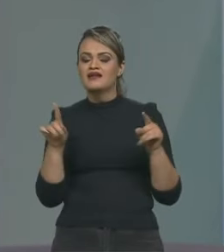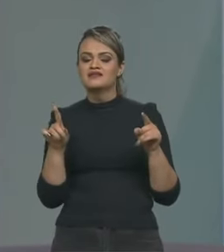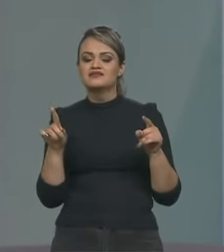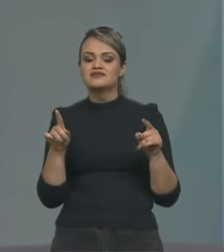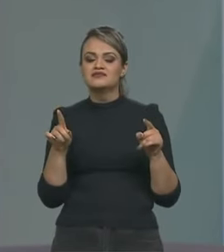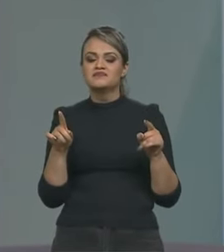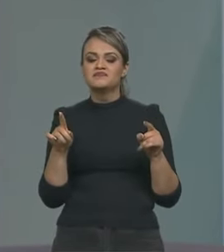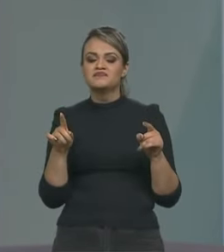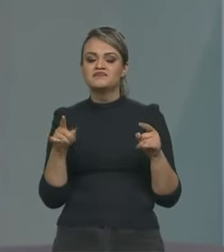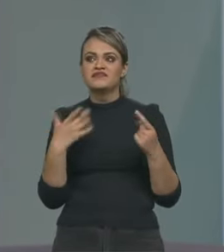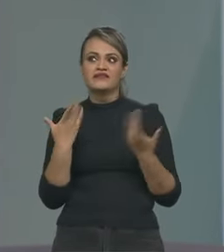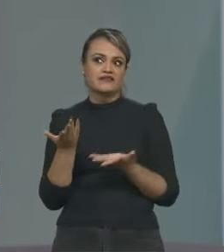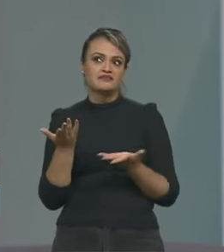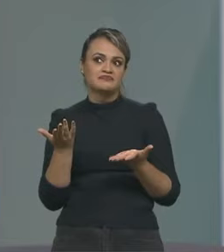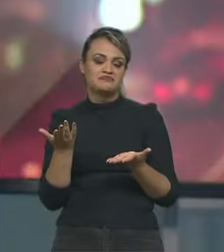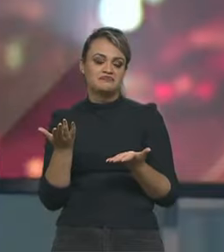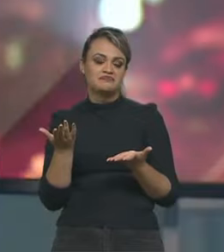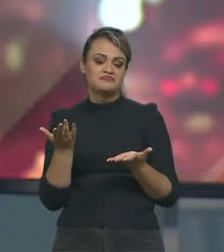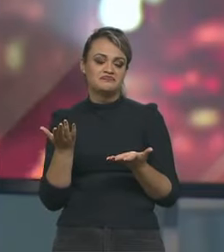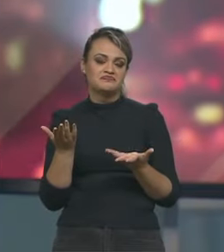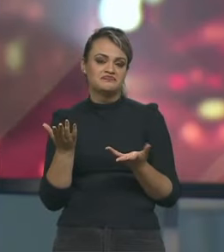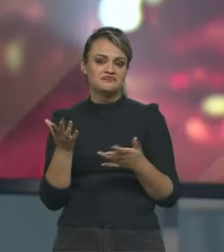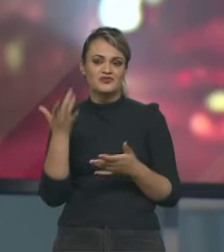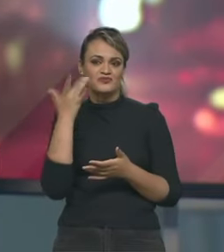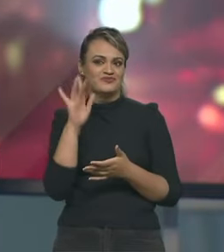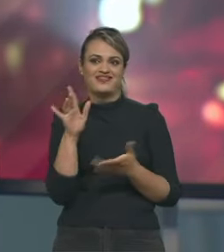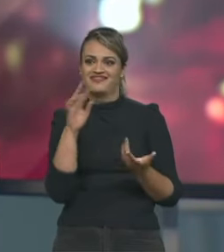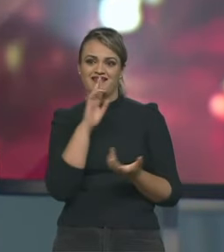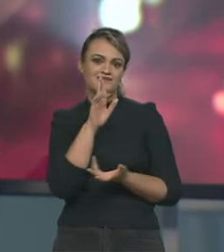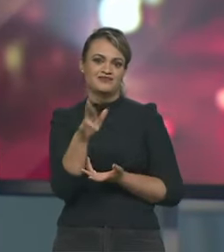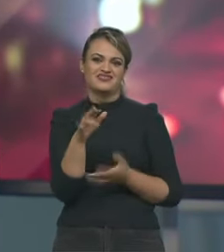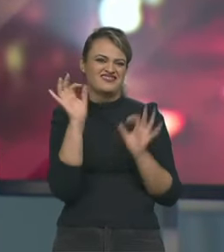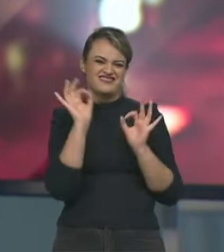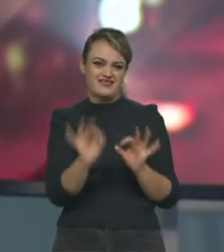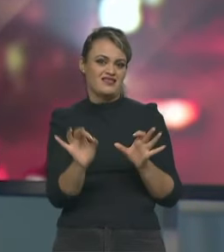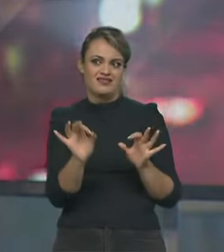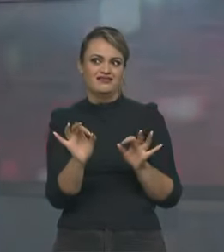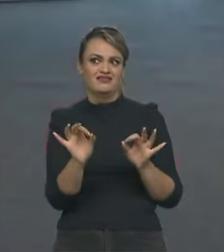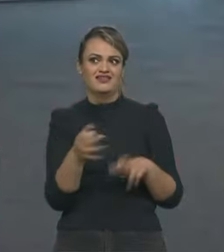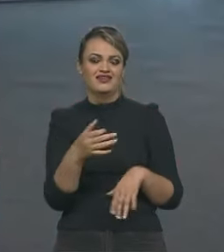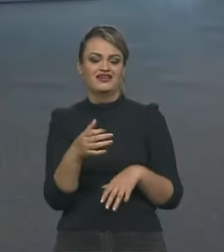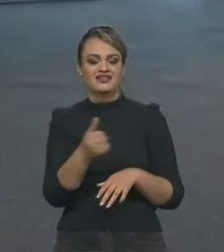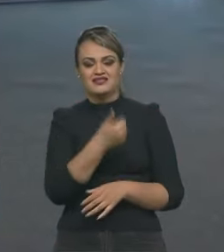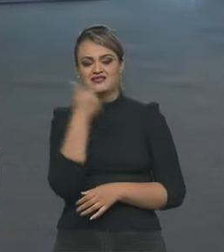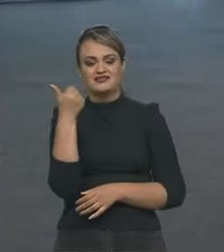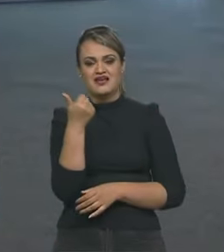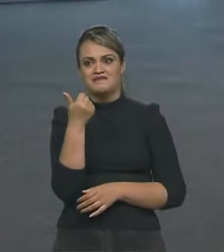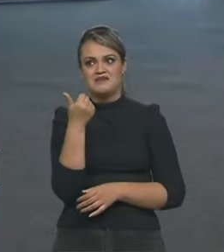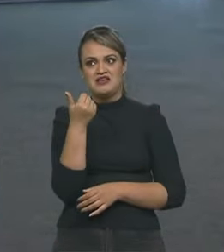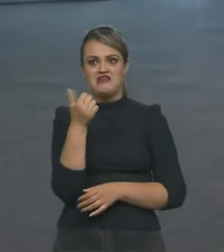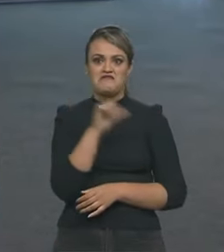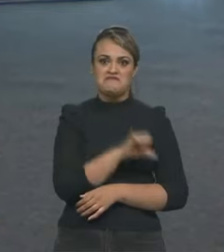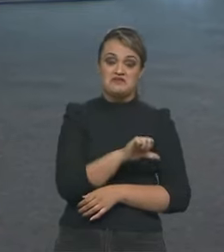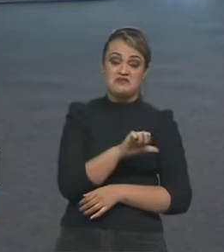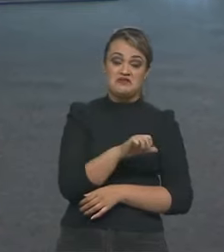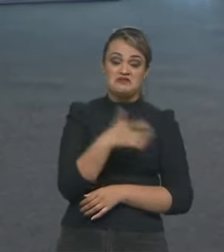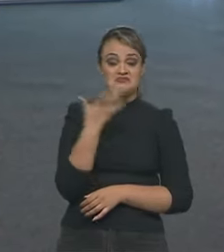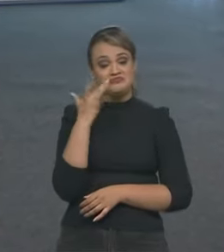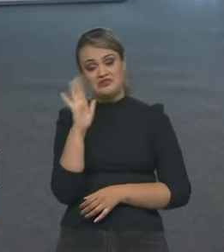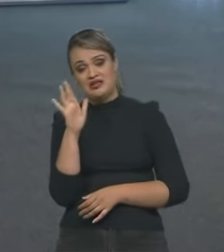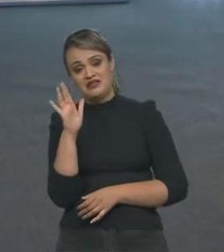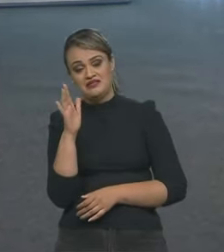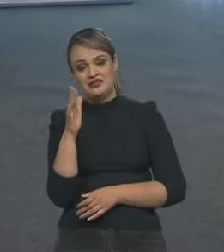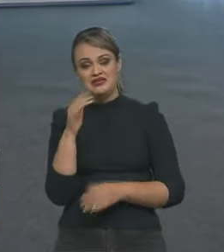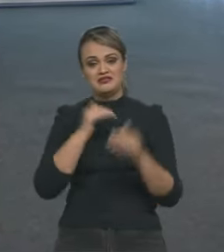Mas eu realmente não sou capaz de responder se vai para frente, se vai para